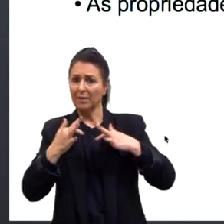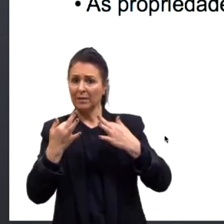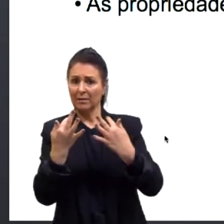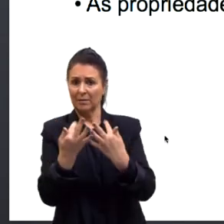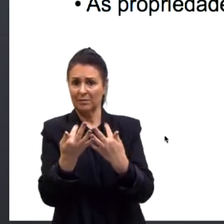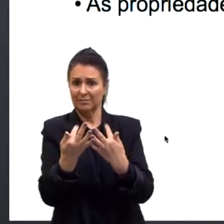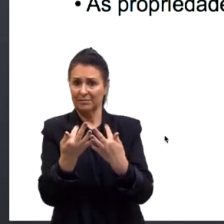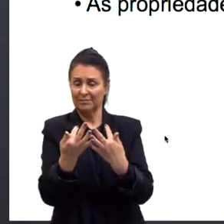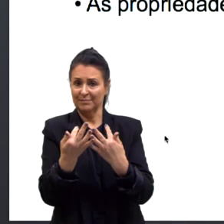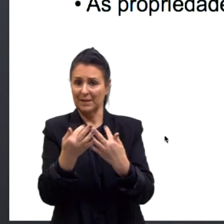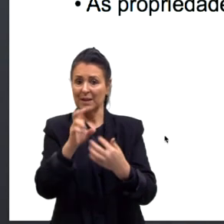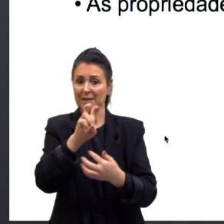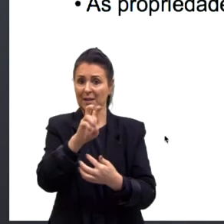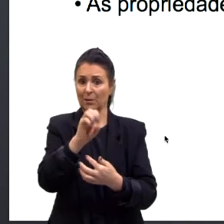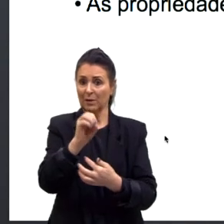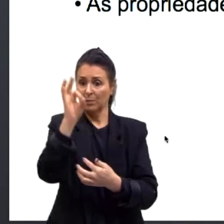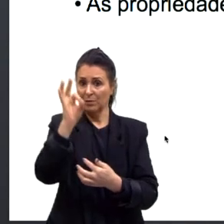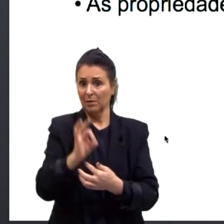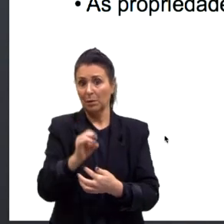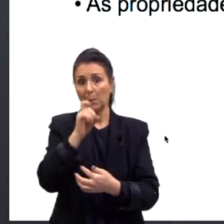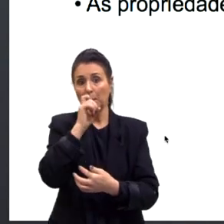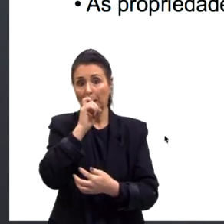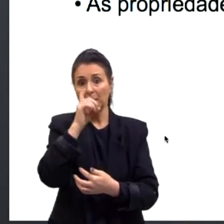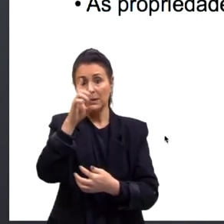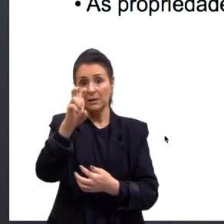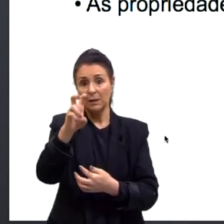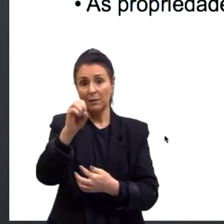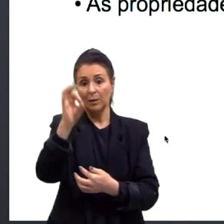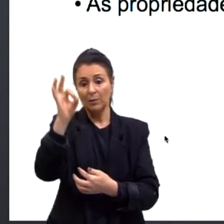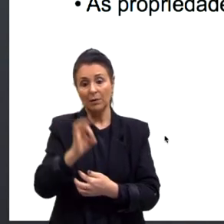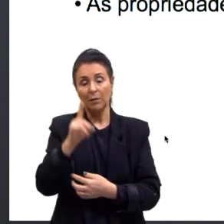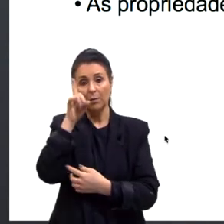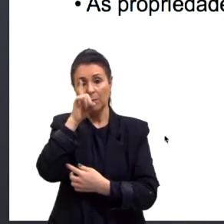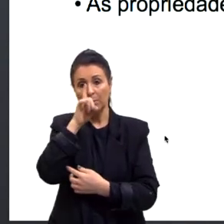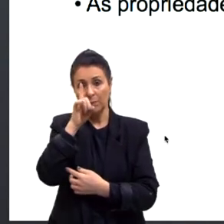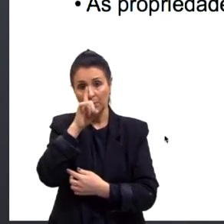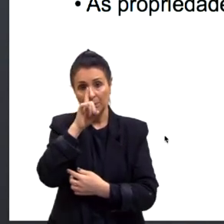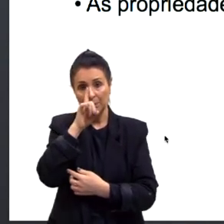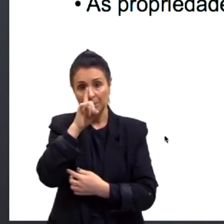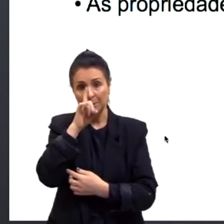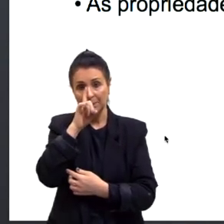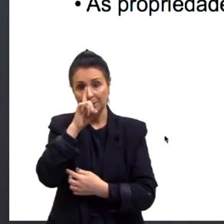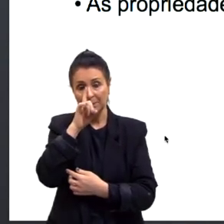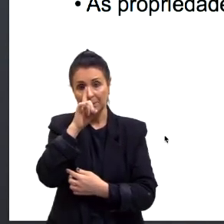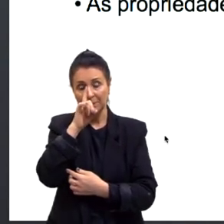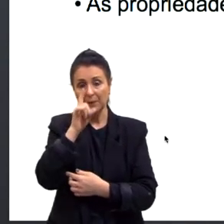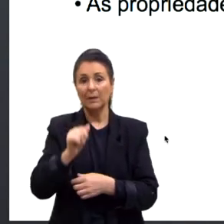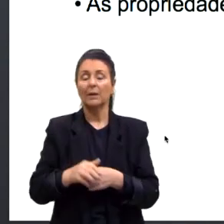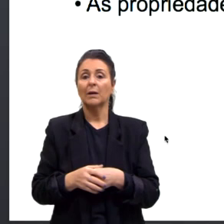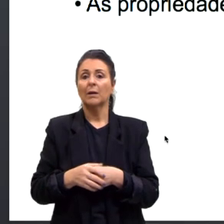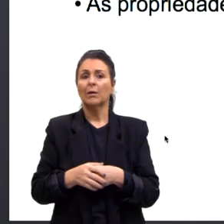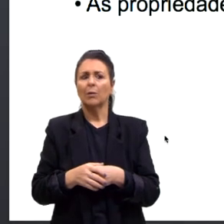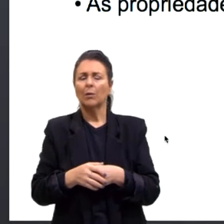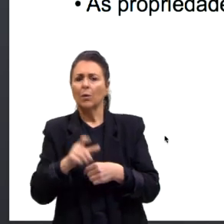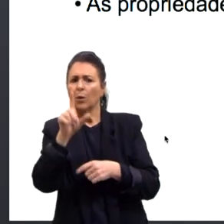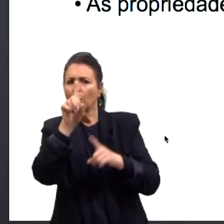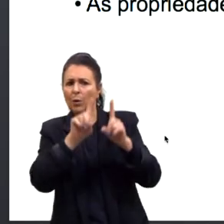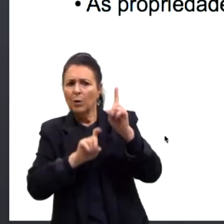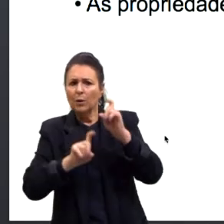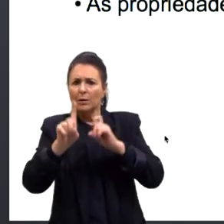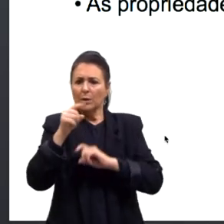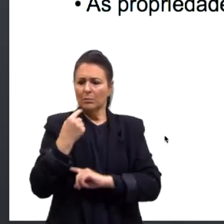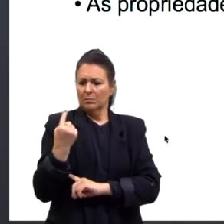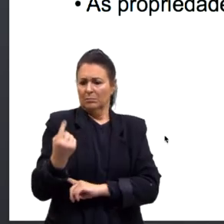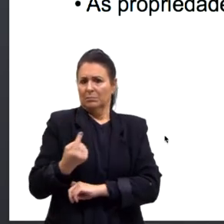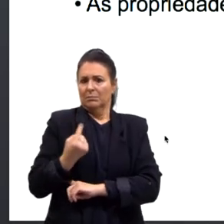Não tem jeito, gente, 50% de cada. Não tem barganha, é isso. Os seres são singulares